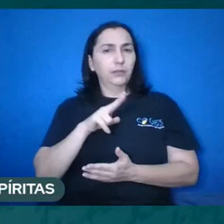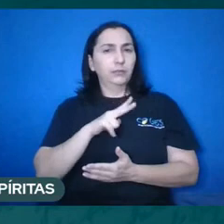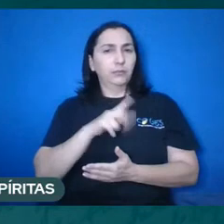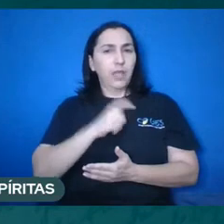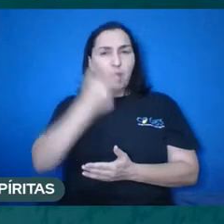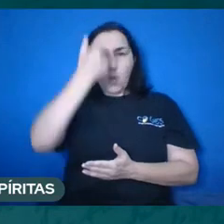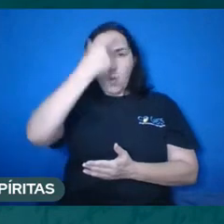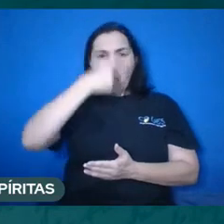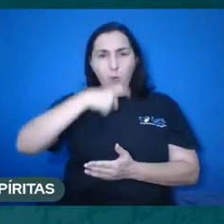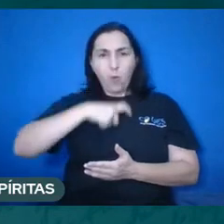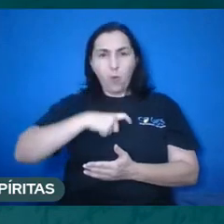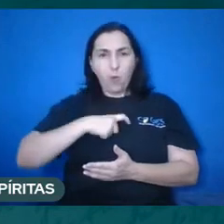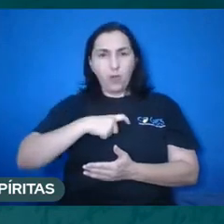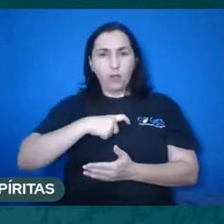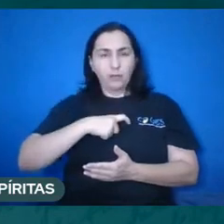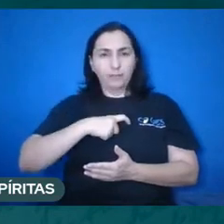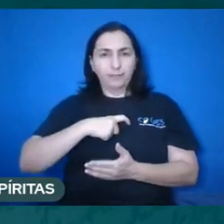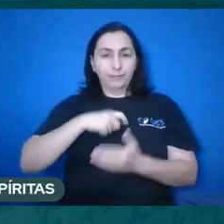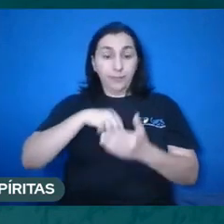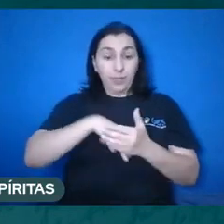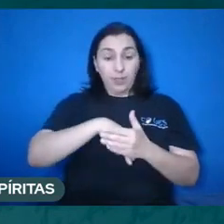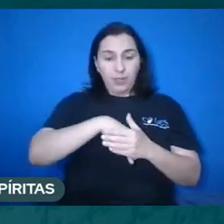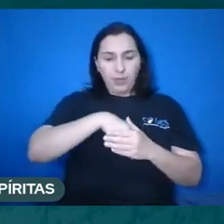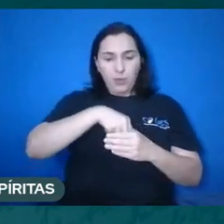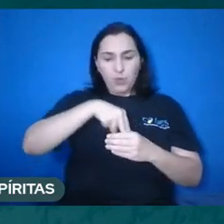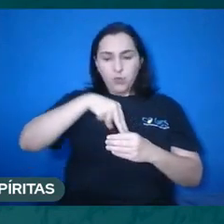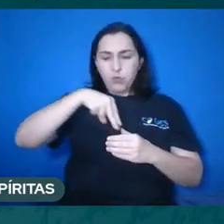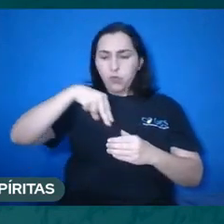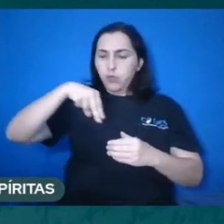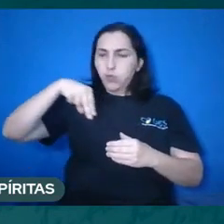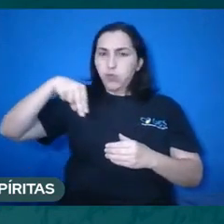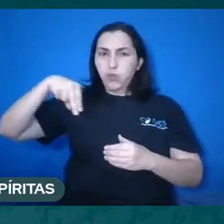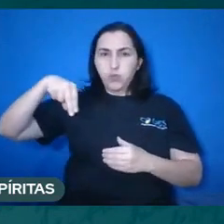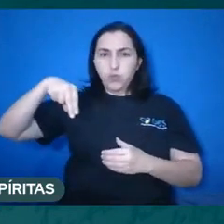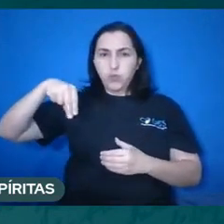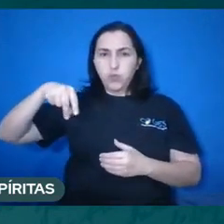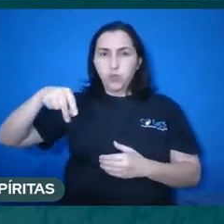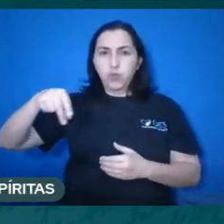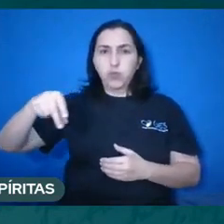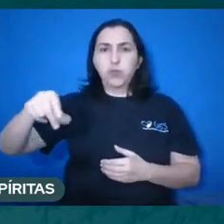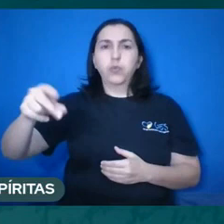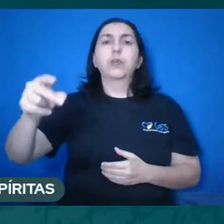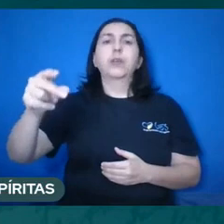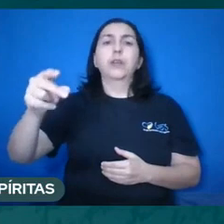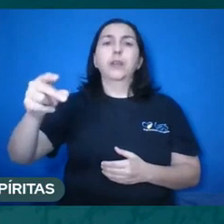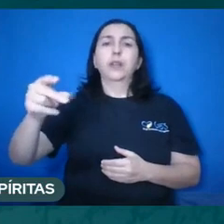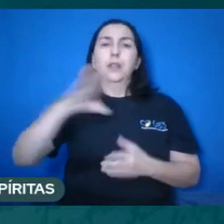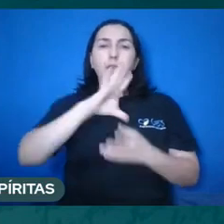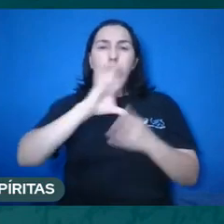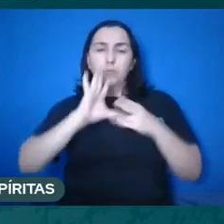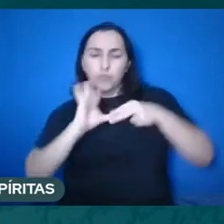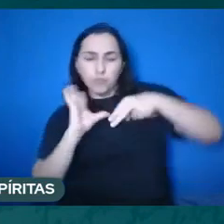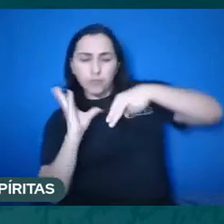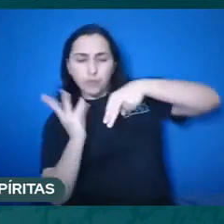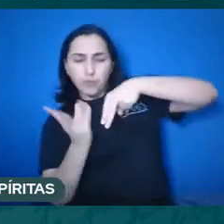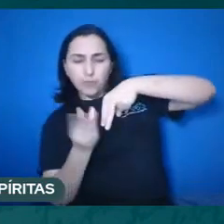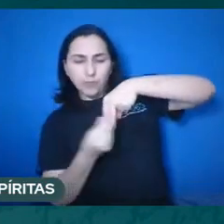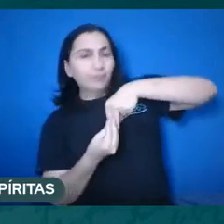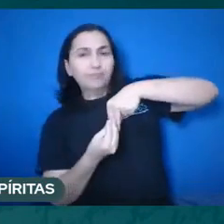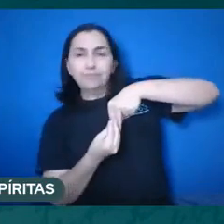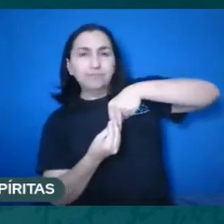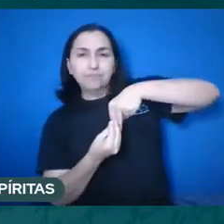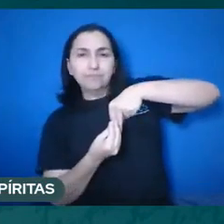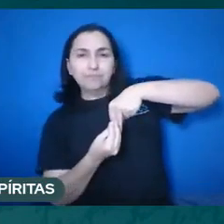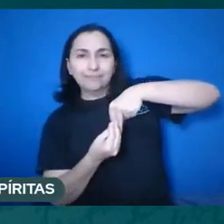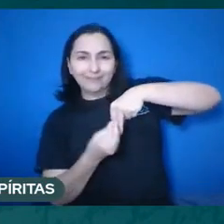E quando essa alma se separasse, ela levava o caráter. E Kardec, interessantemente, diz da mesma